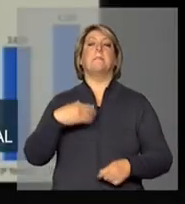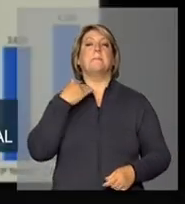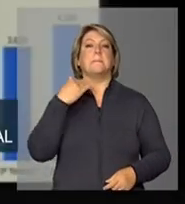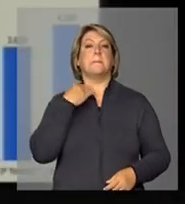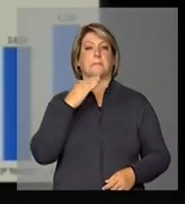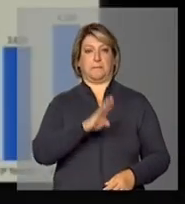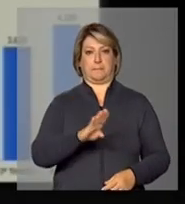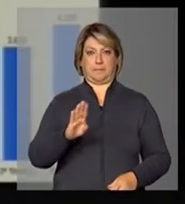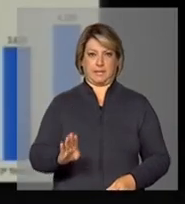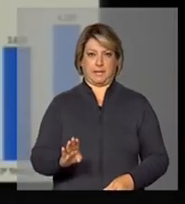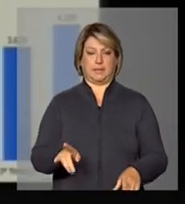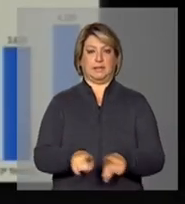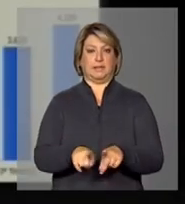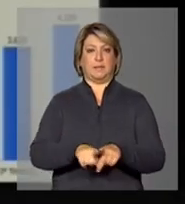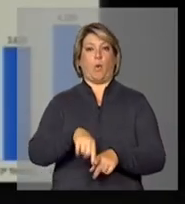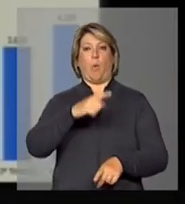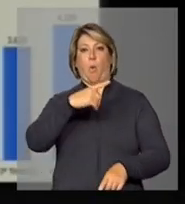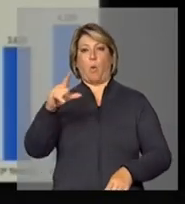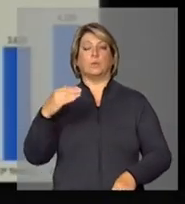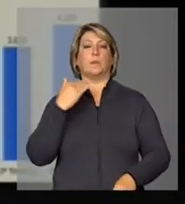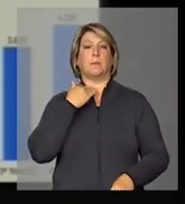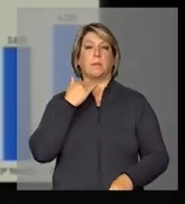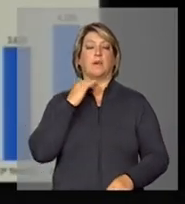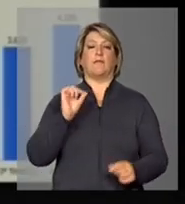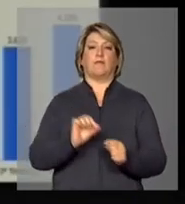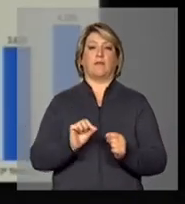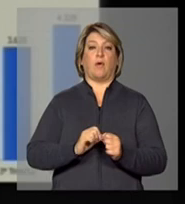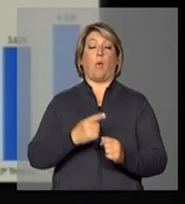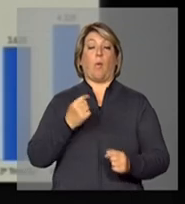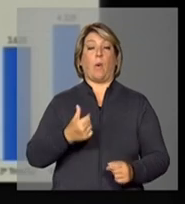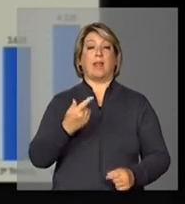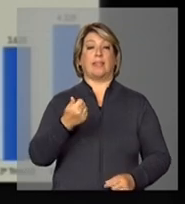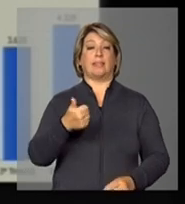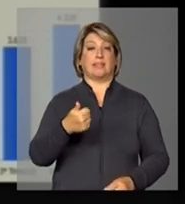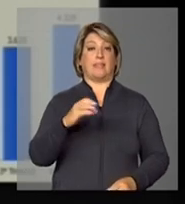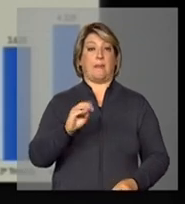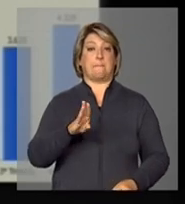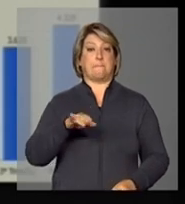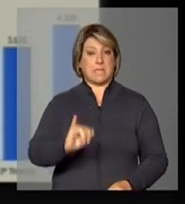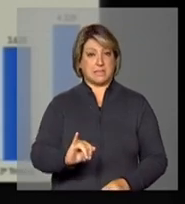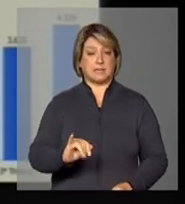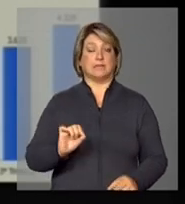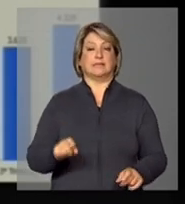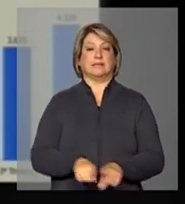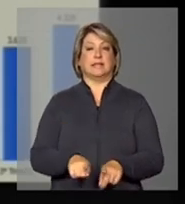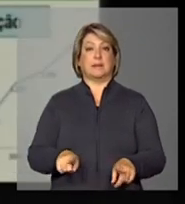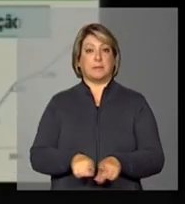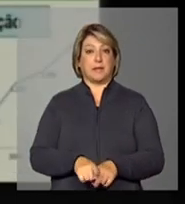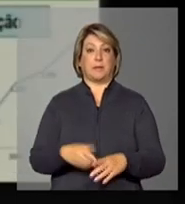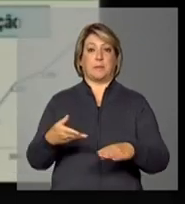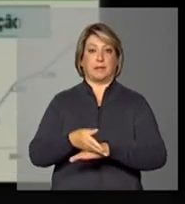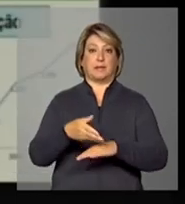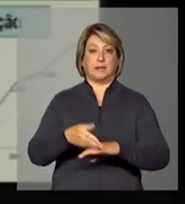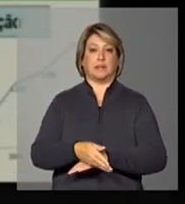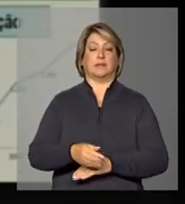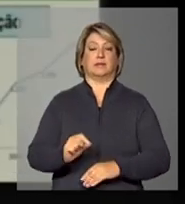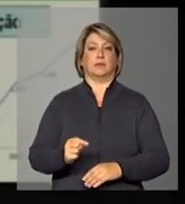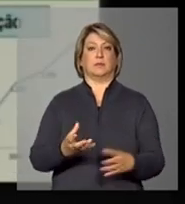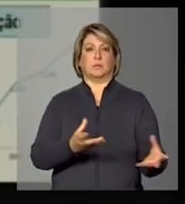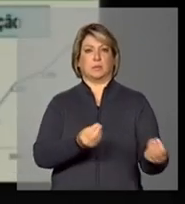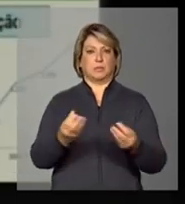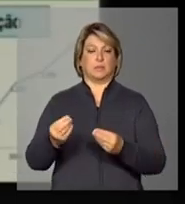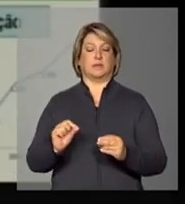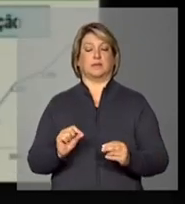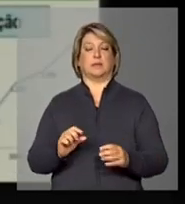bancos que realizou quase 10 bi também com a participação expressiva de pequenas empresas